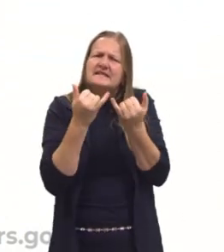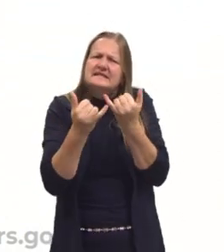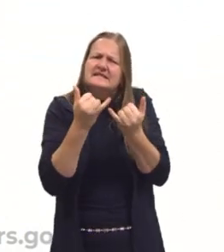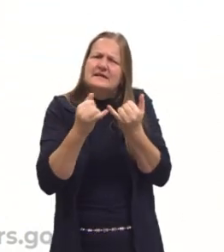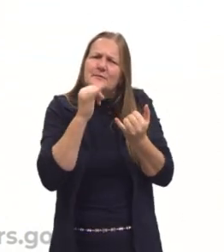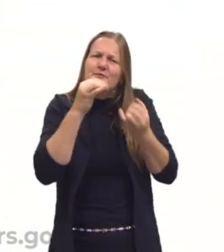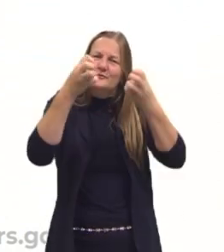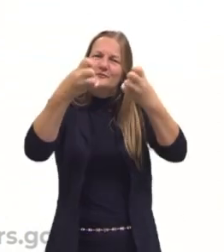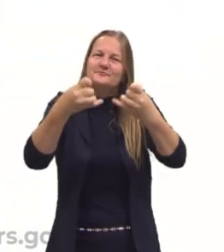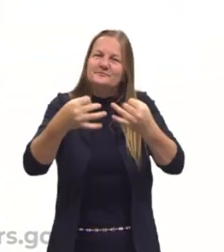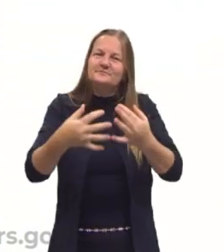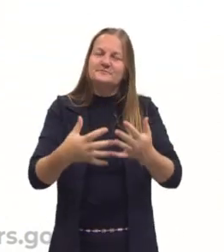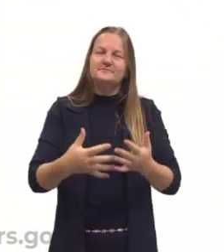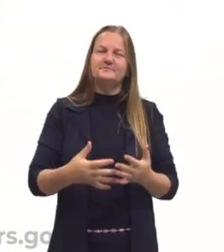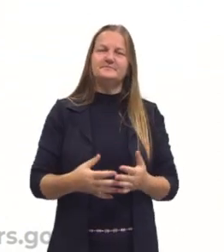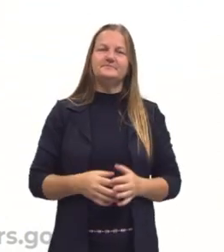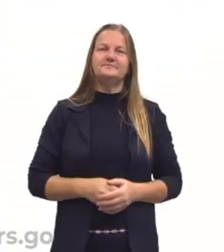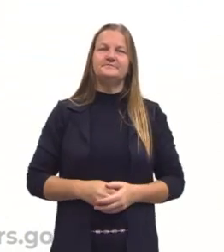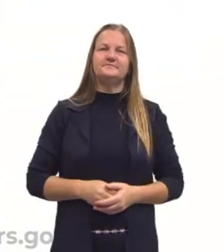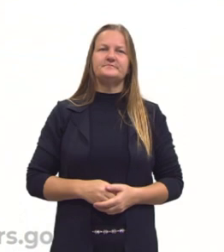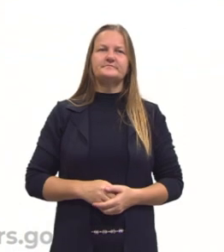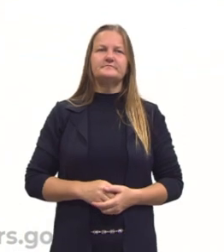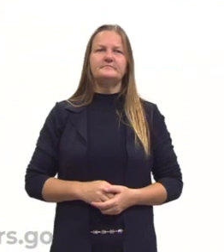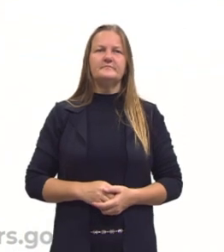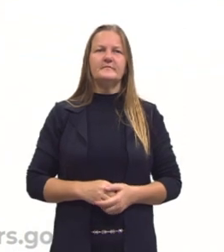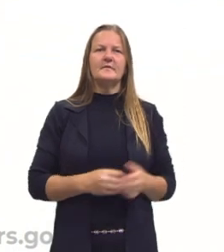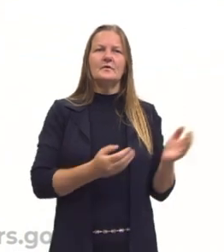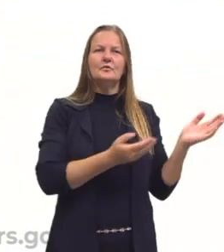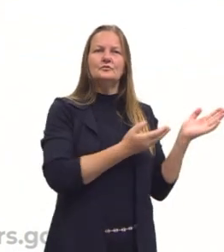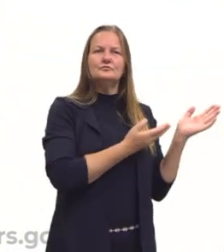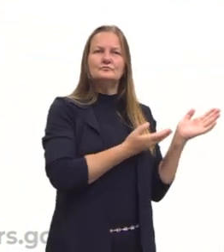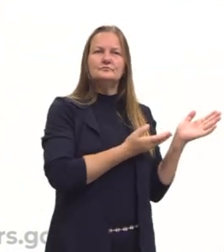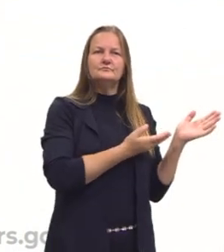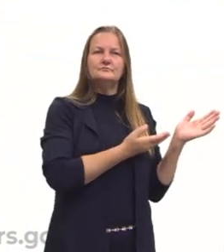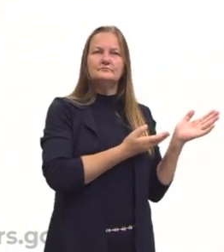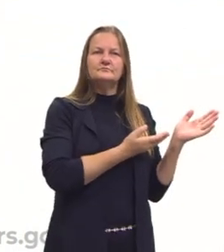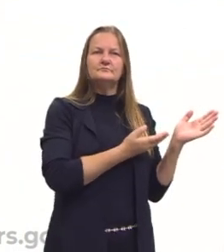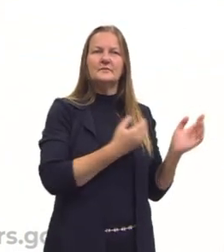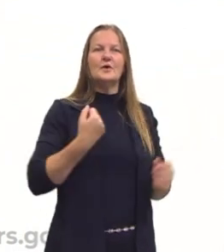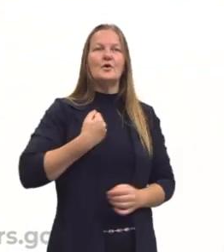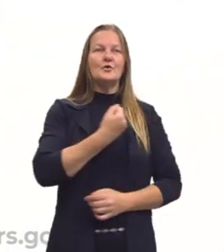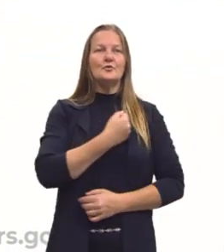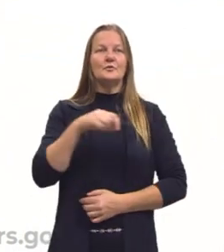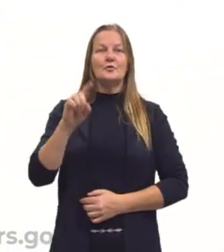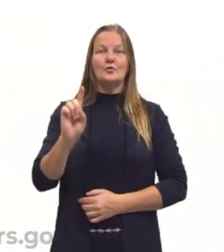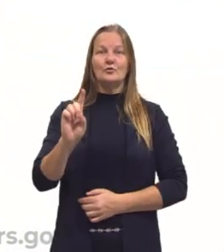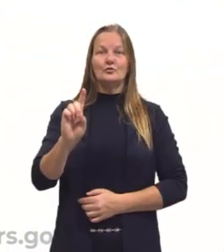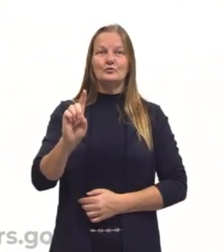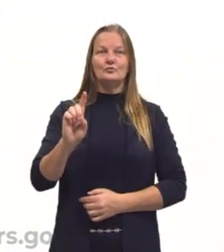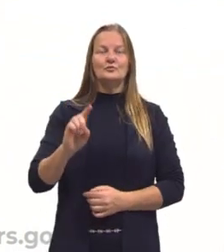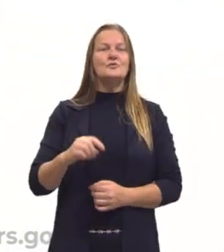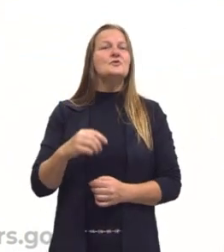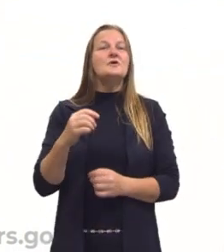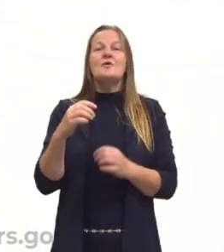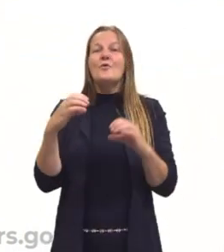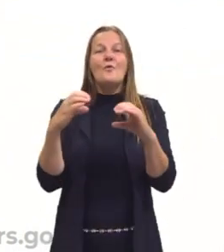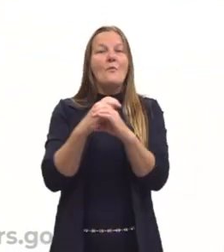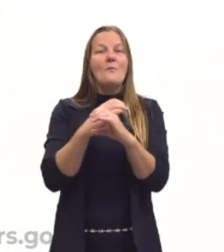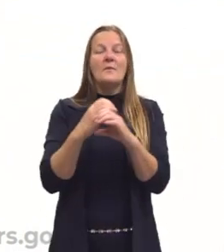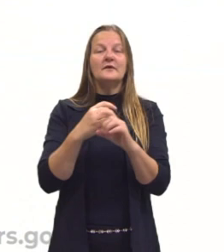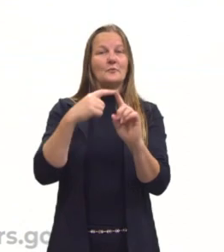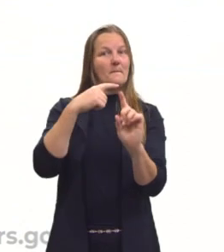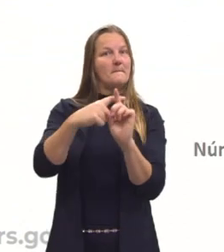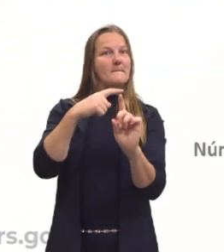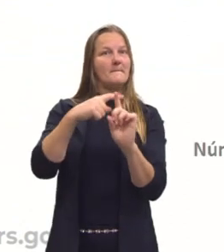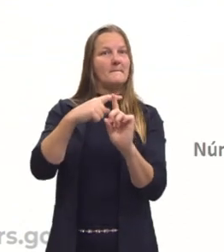vocês. O primeiro que nós temos ali então é o número um. O número um, ele é um número inteiro positivo.